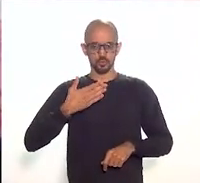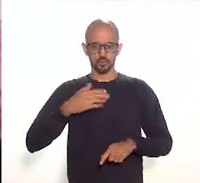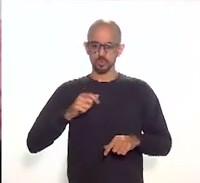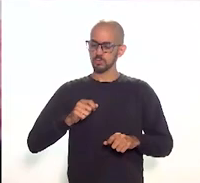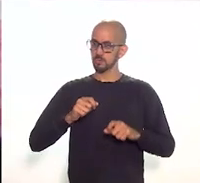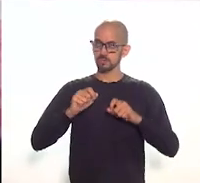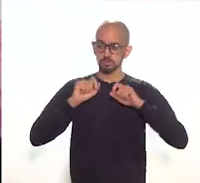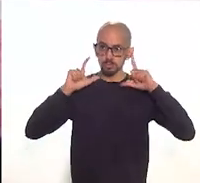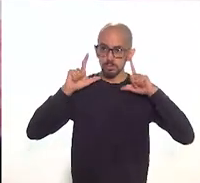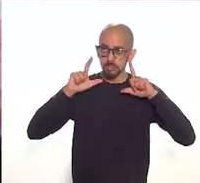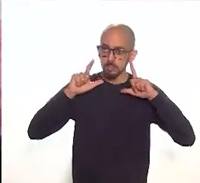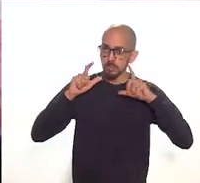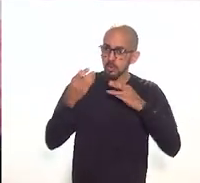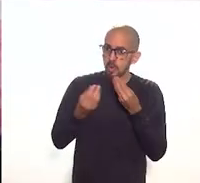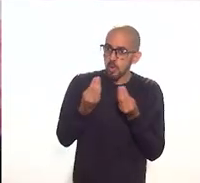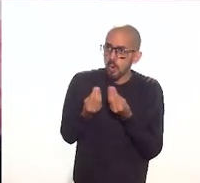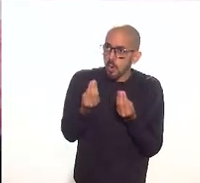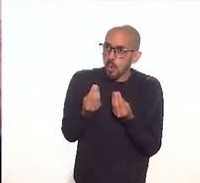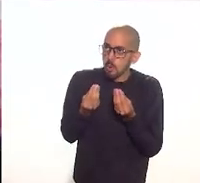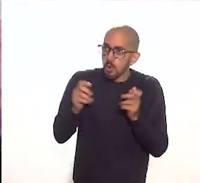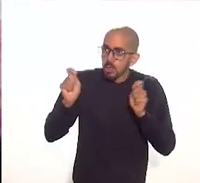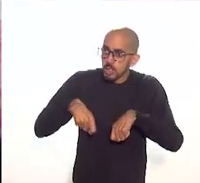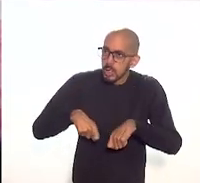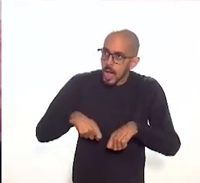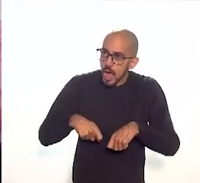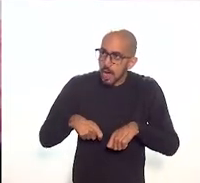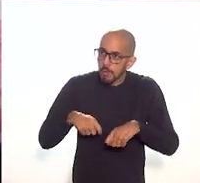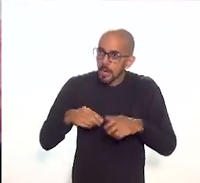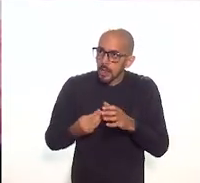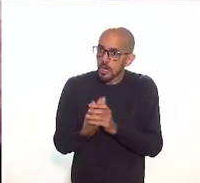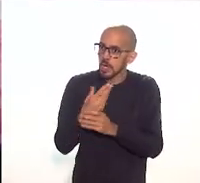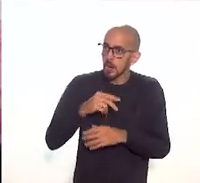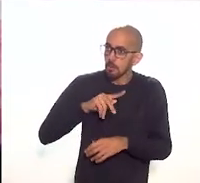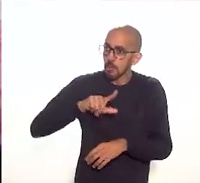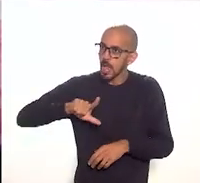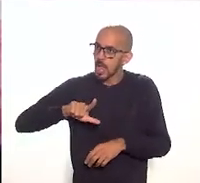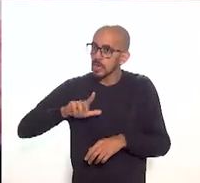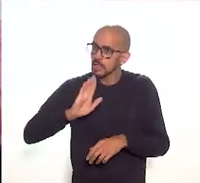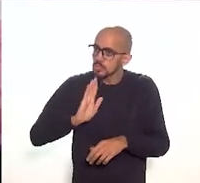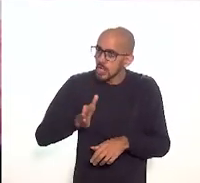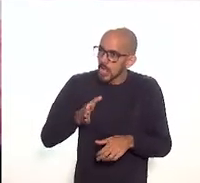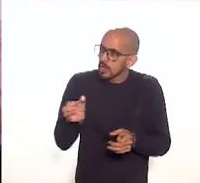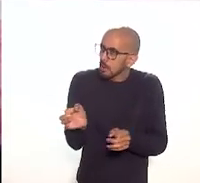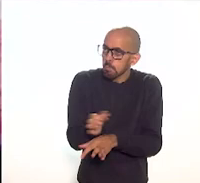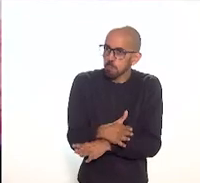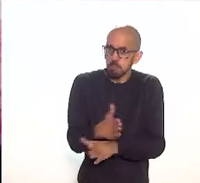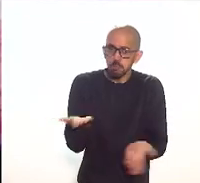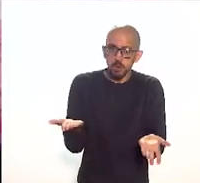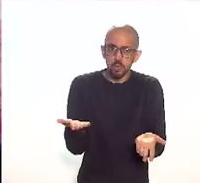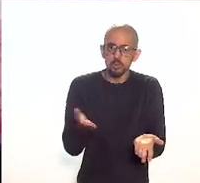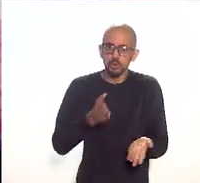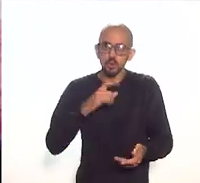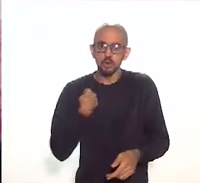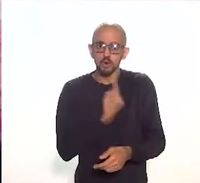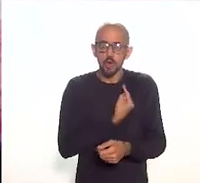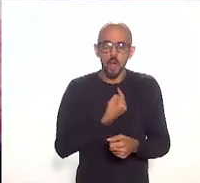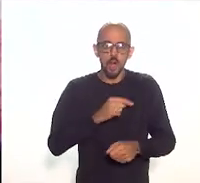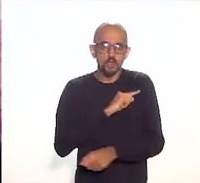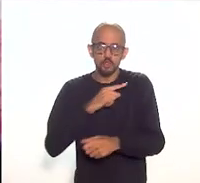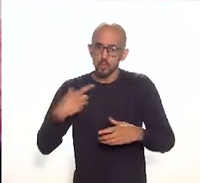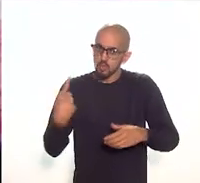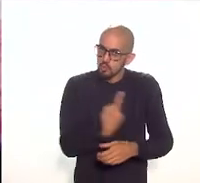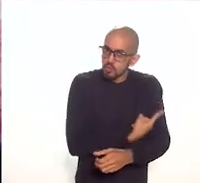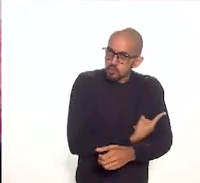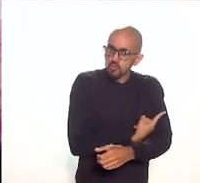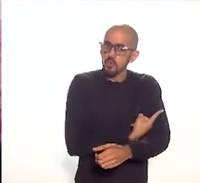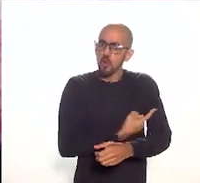perplexo. Como é possível criar o que já foi criado? Como é possível criar um projeto que foi criado pela força de trabalho, pelo acúmulo